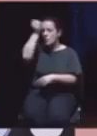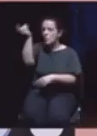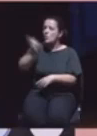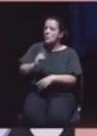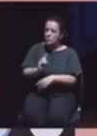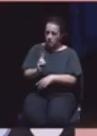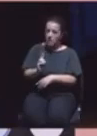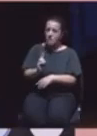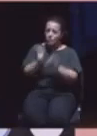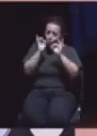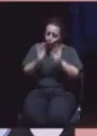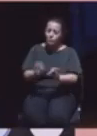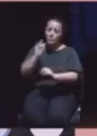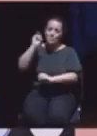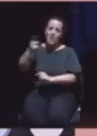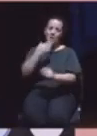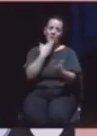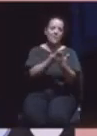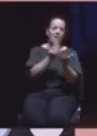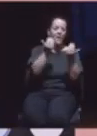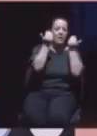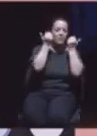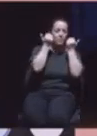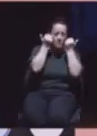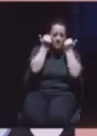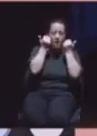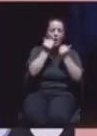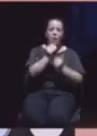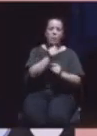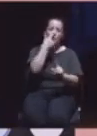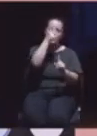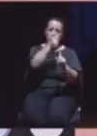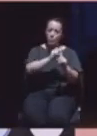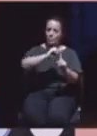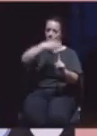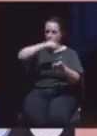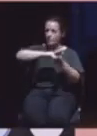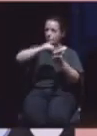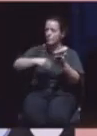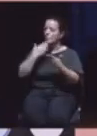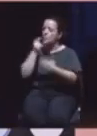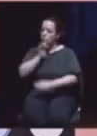pelo menos, informar à posteriori o primeiro subscritor. Muito obrigado, Sr. Presidente.